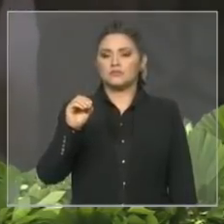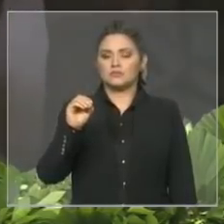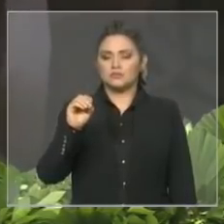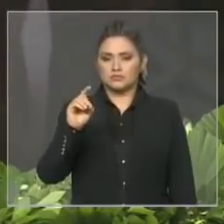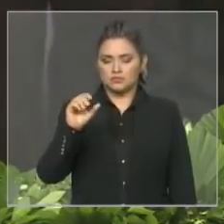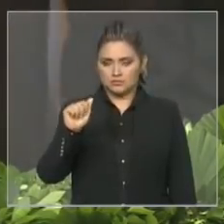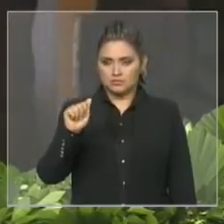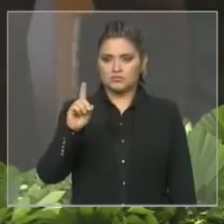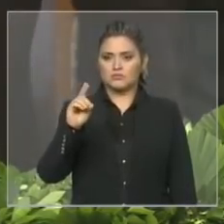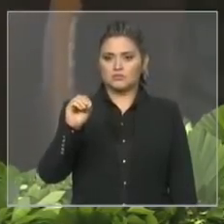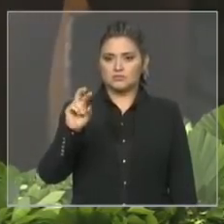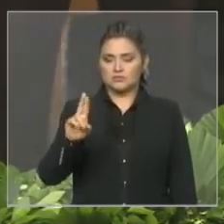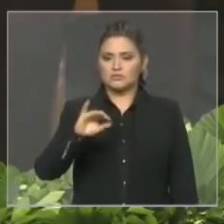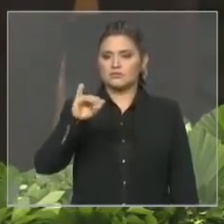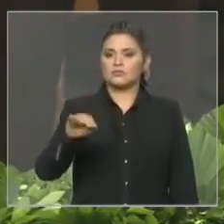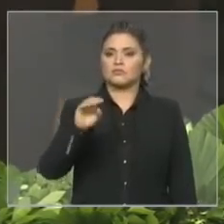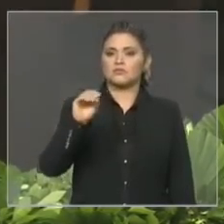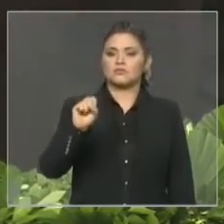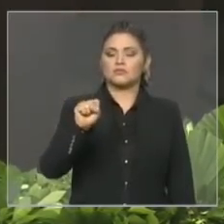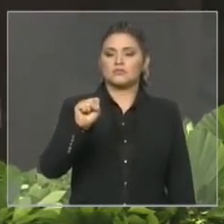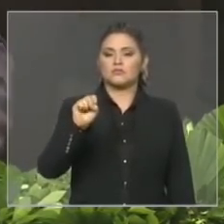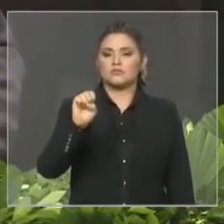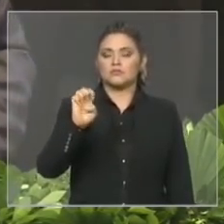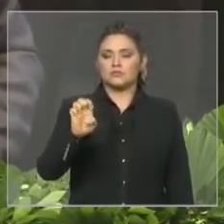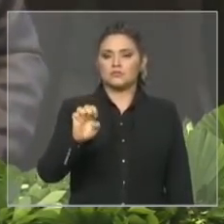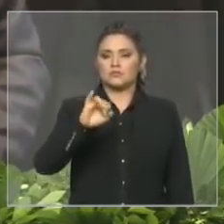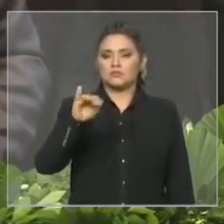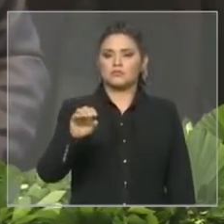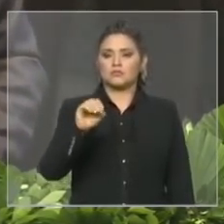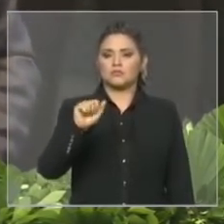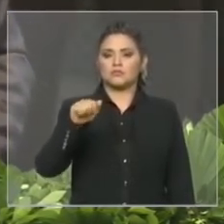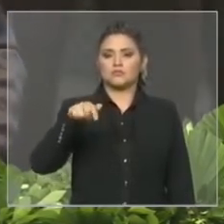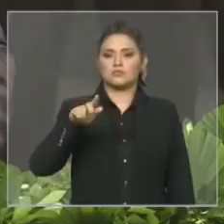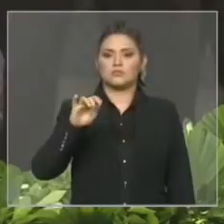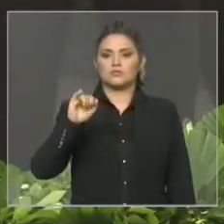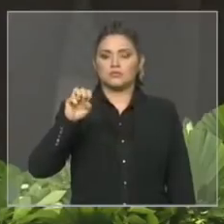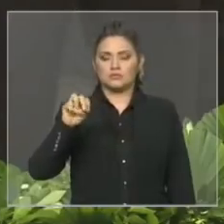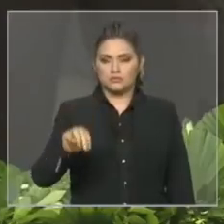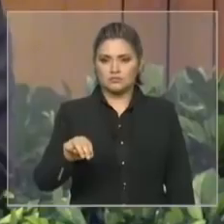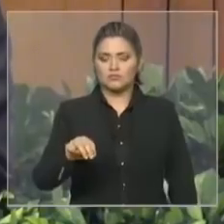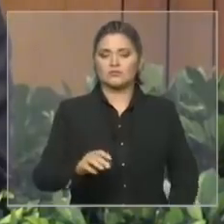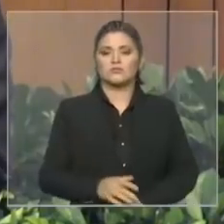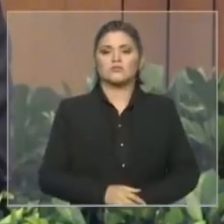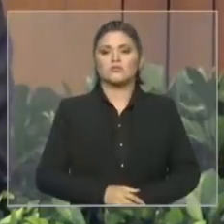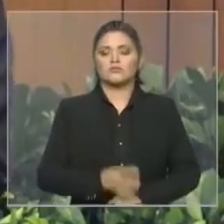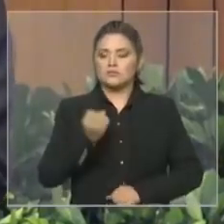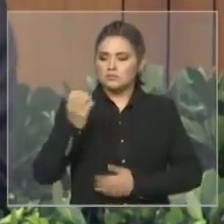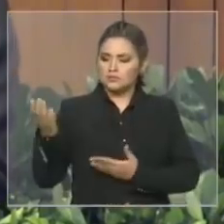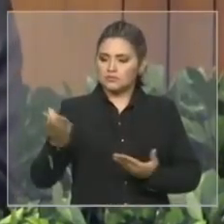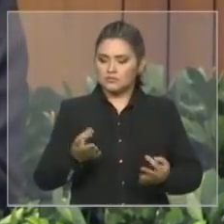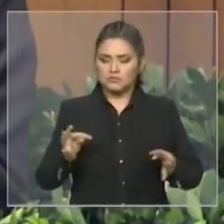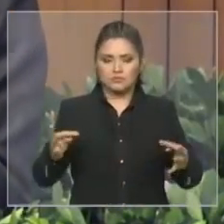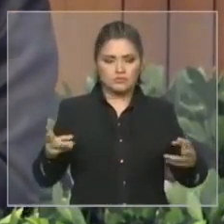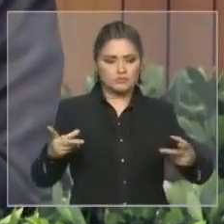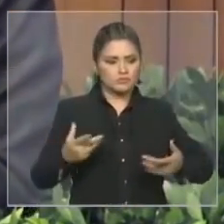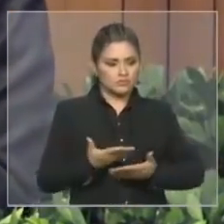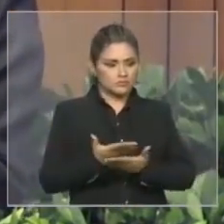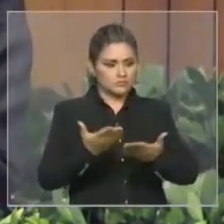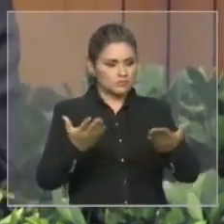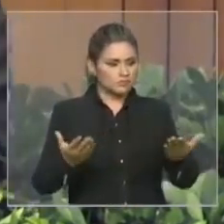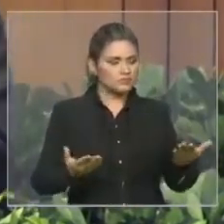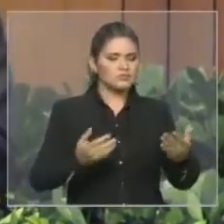saudar muito especialmente na sua pessoa todos os demais colegas magistrados que aqui se encontram,